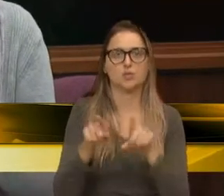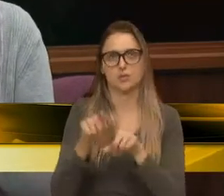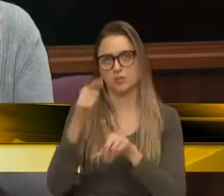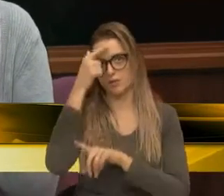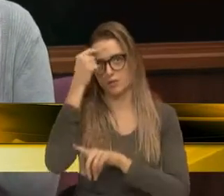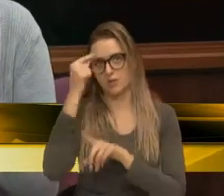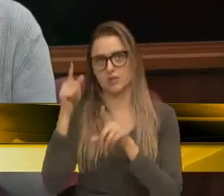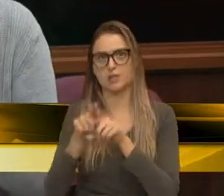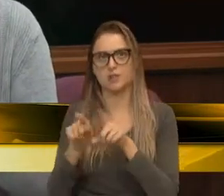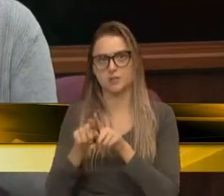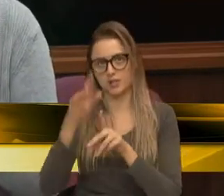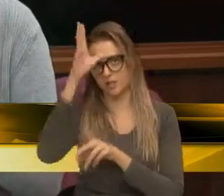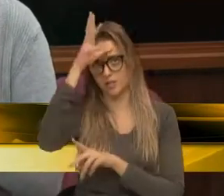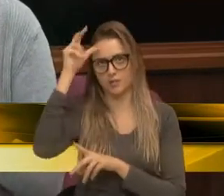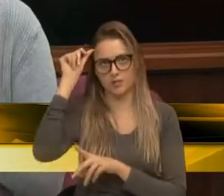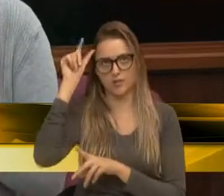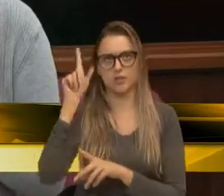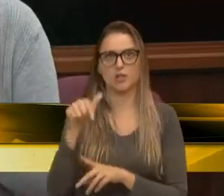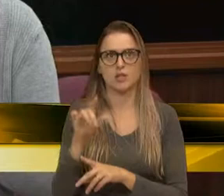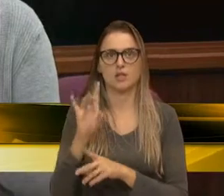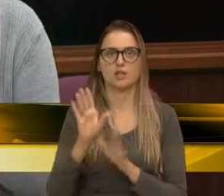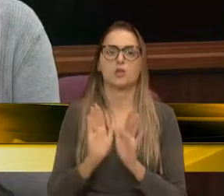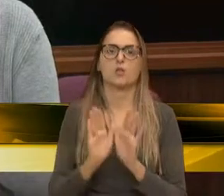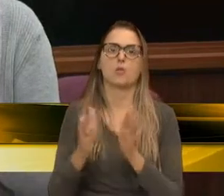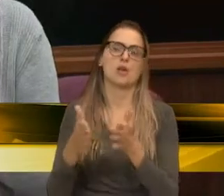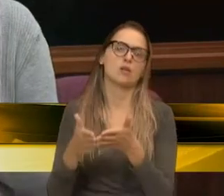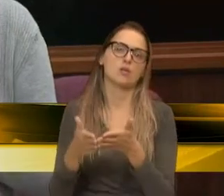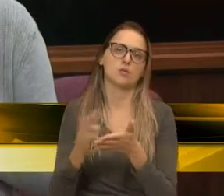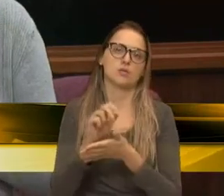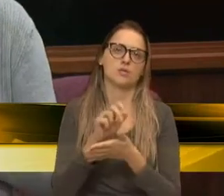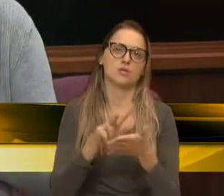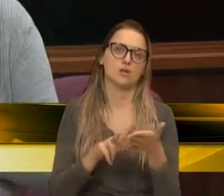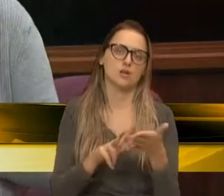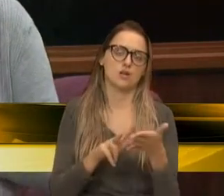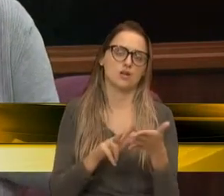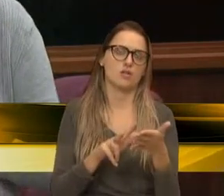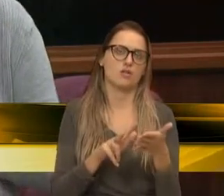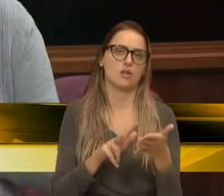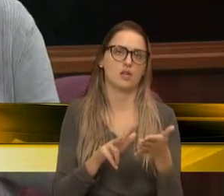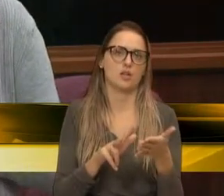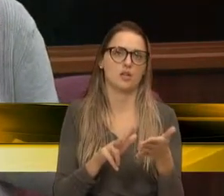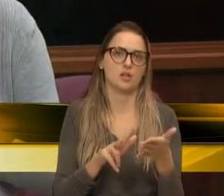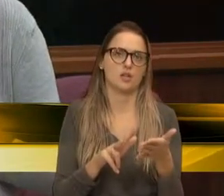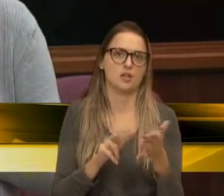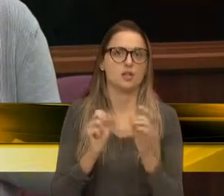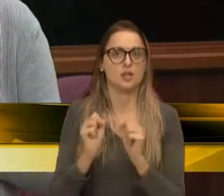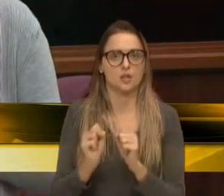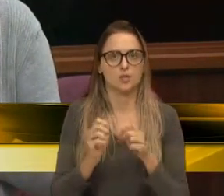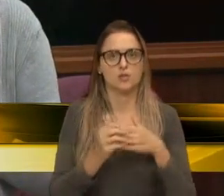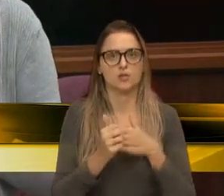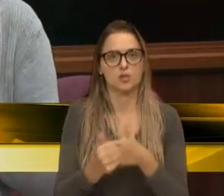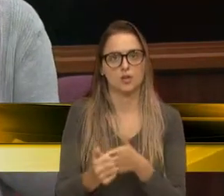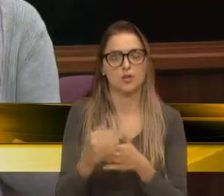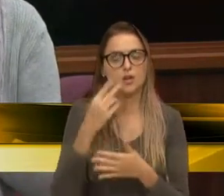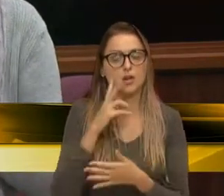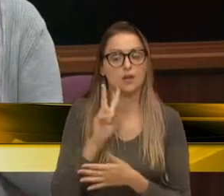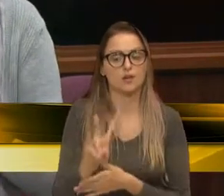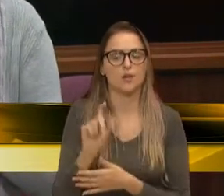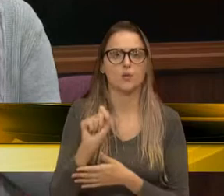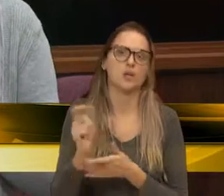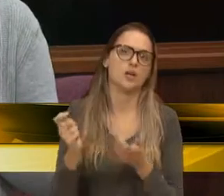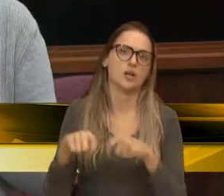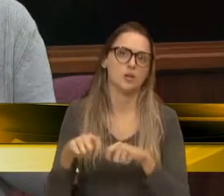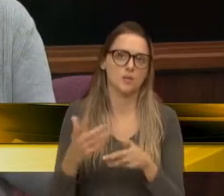e também do poder público. Então, seria um comitê que avaliaria, seria quem poderia acompanhar e ver qual é a eficiência,